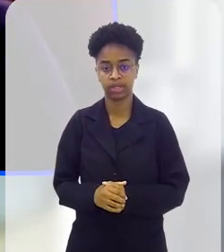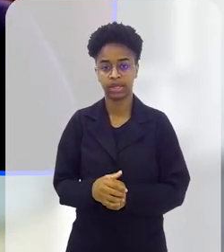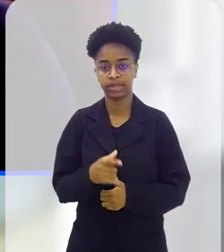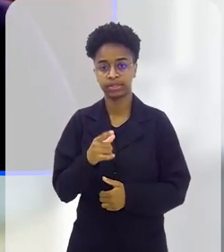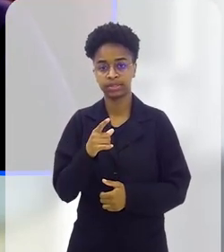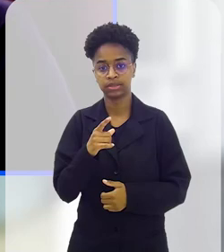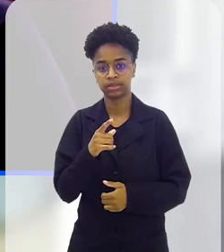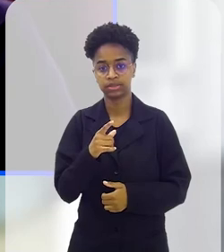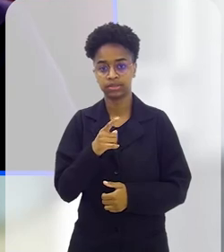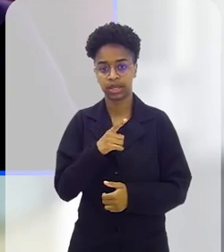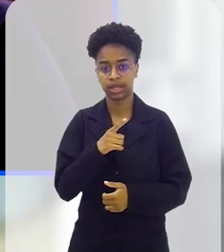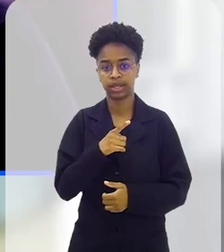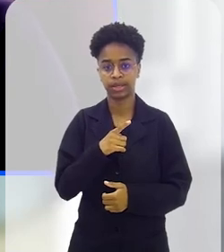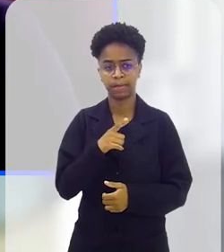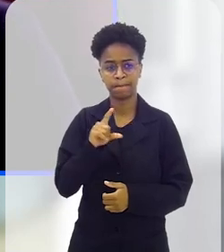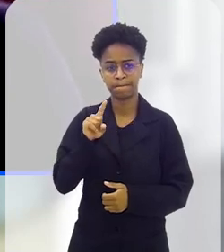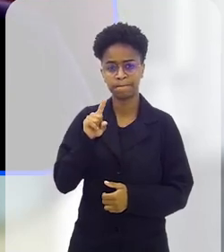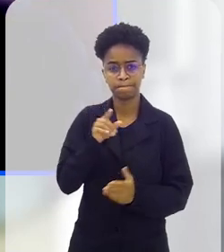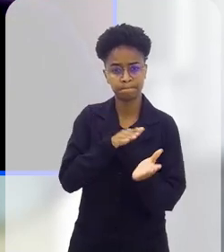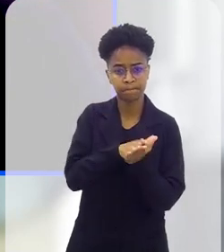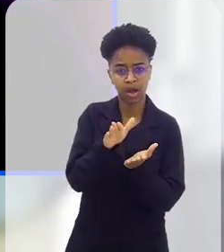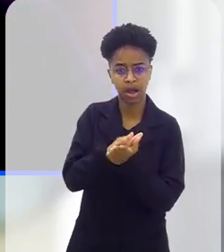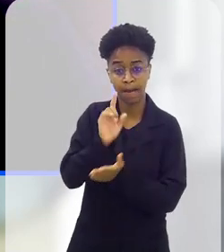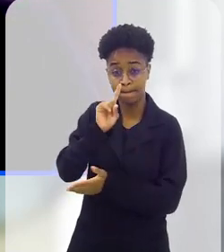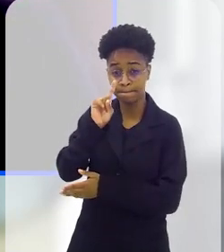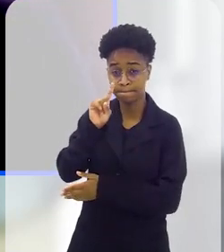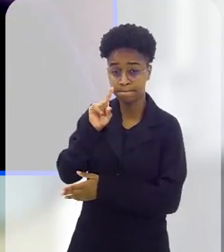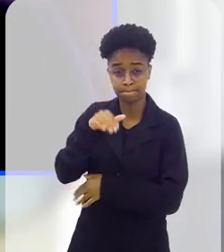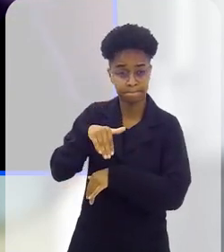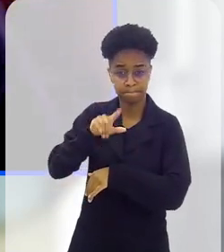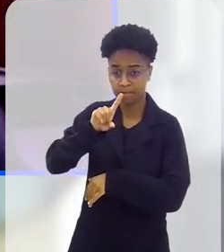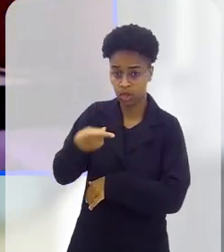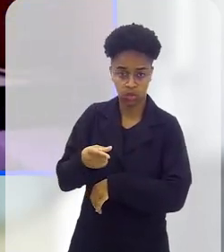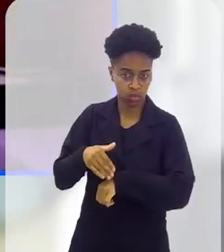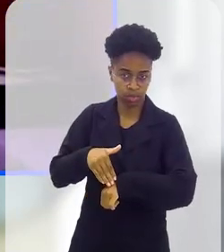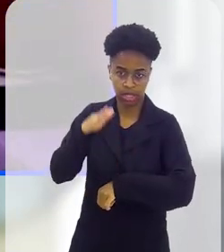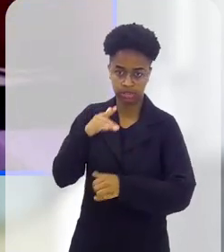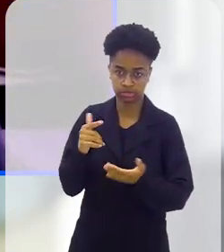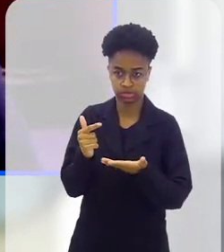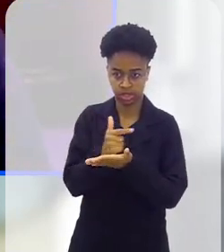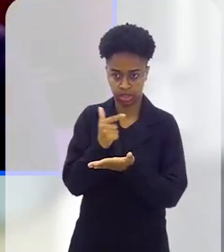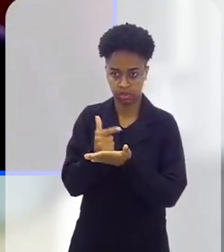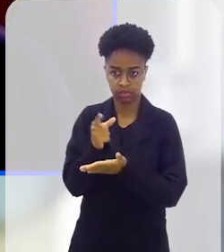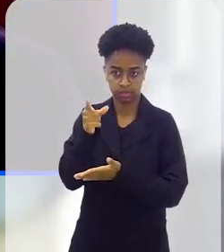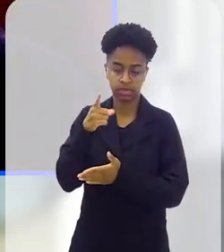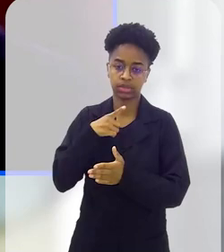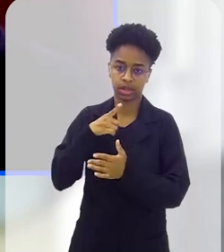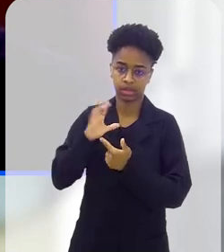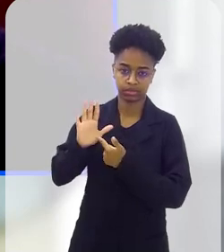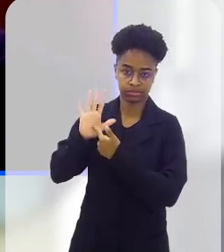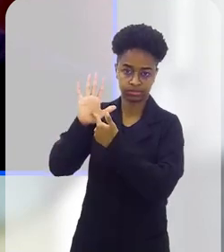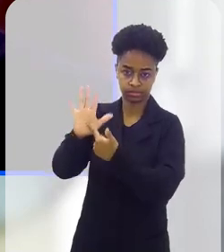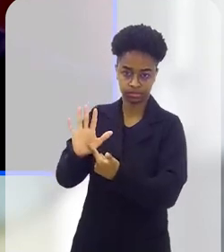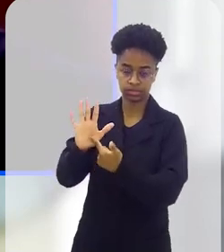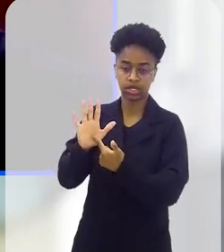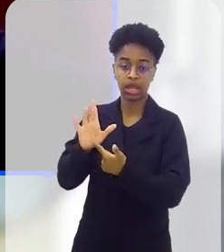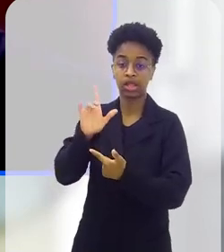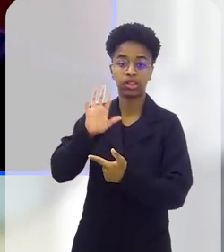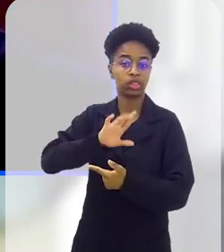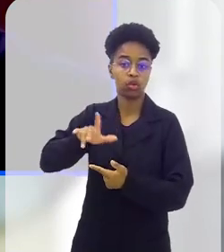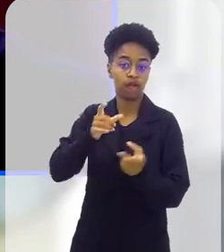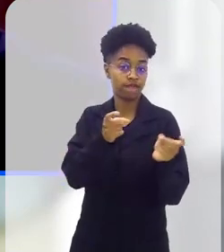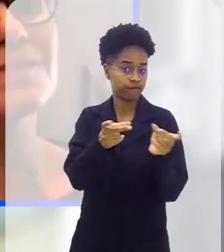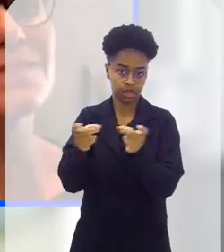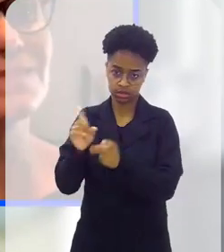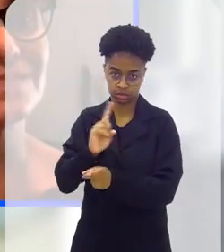ele consiste na impressão de mais de mil exemplares do livro dos Quintais Brincantes, faço aqui um jabalho, não está à venda,